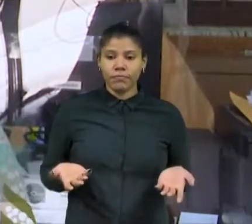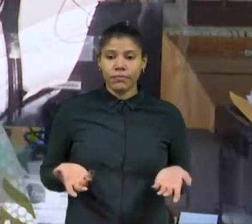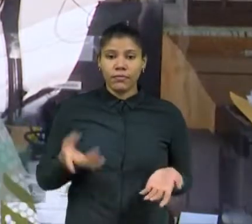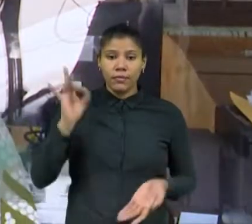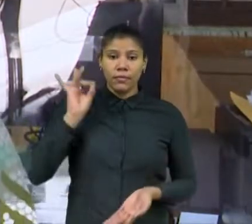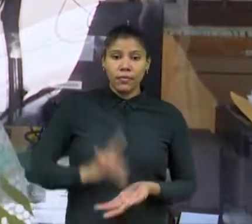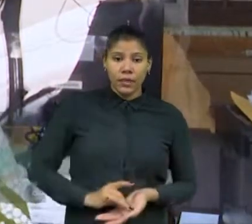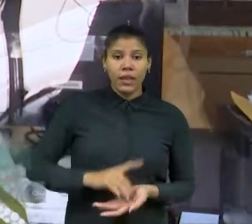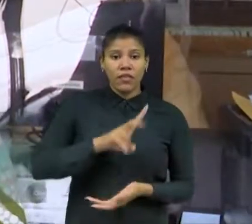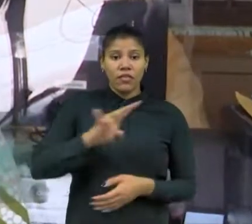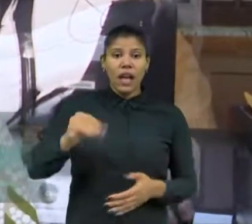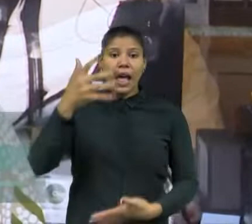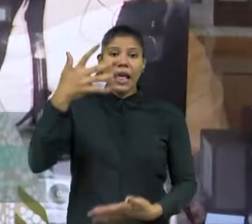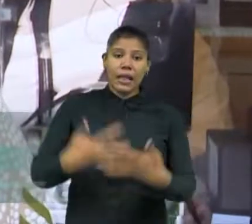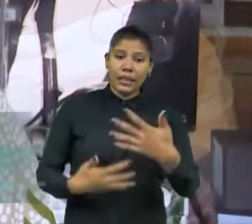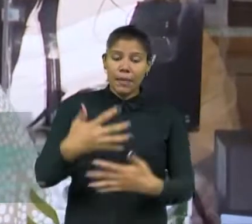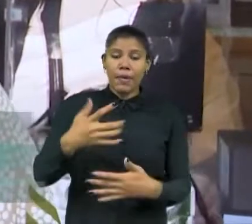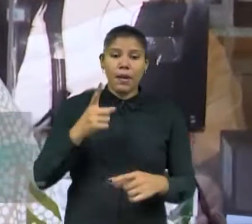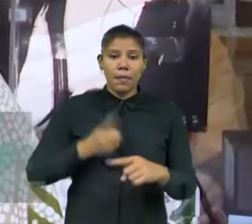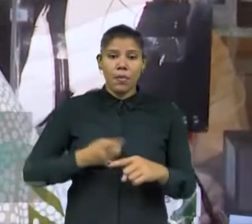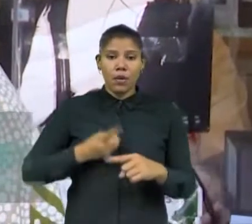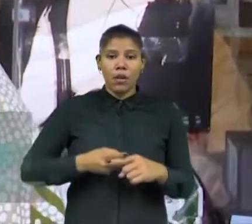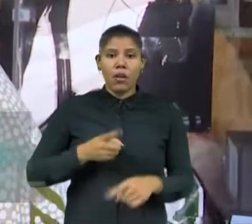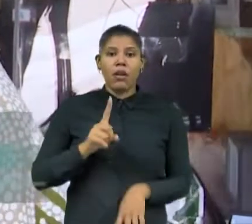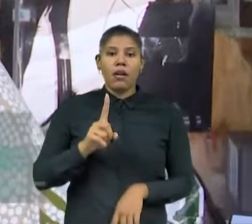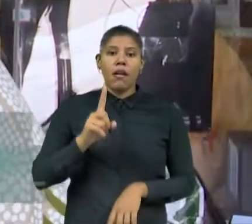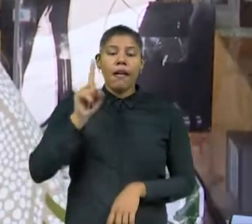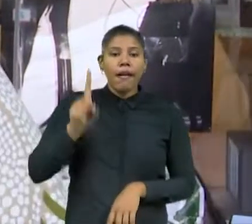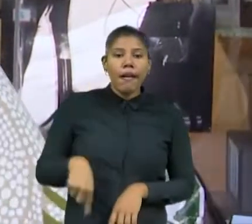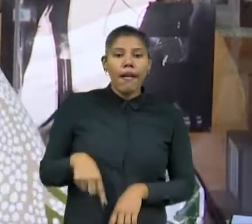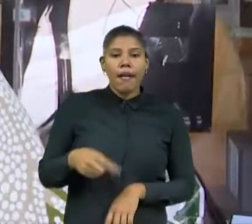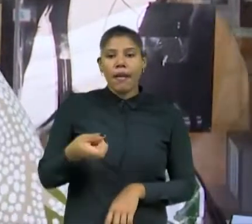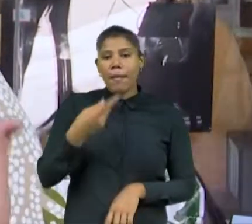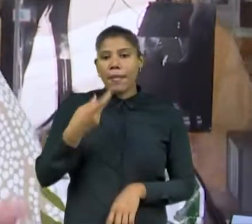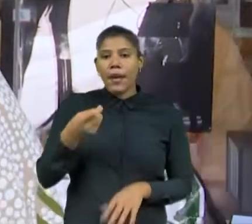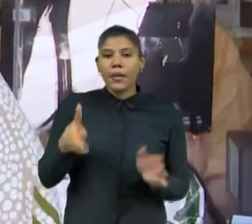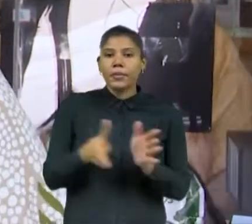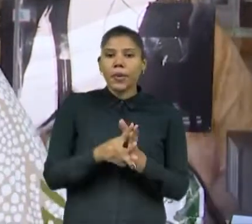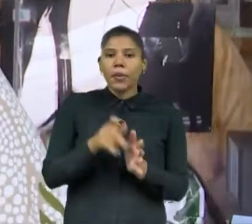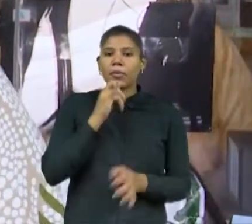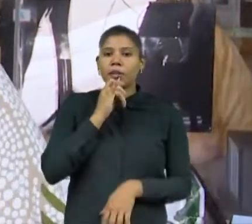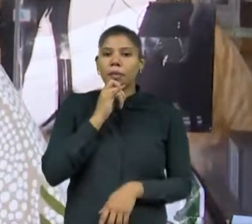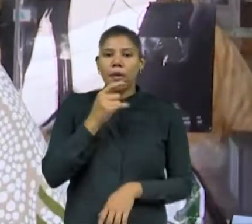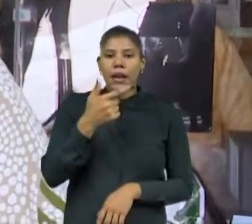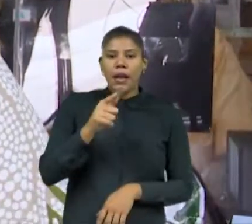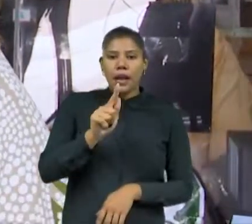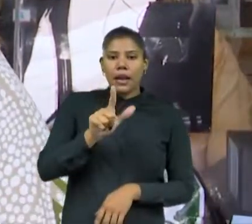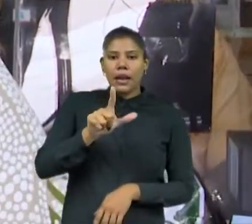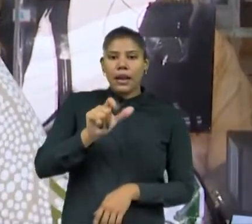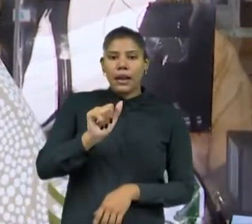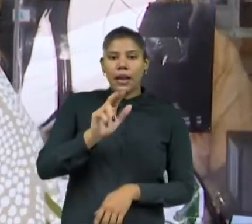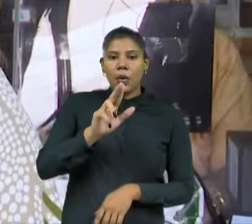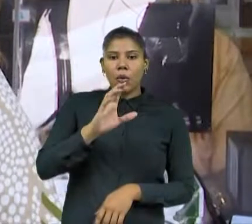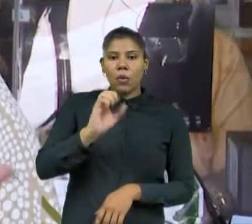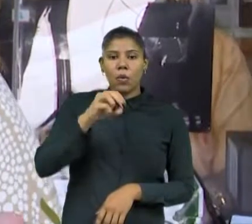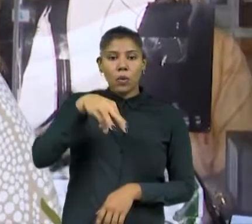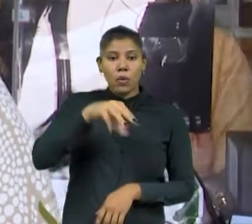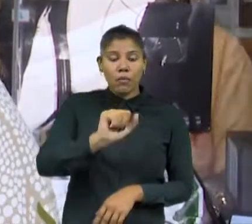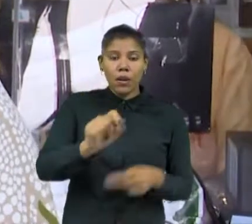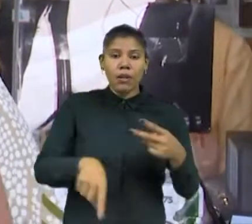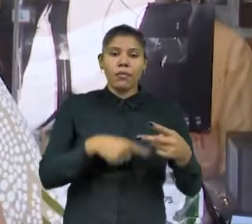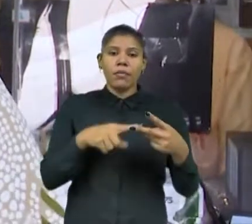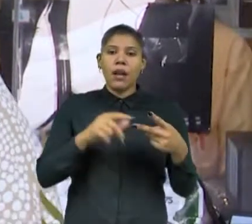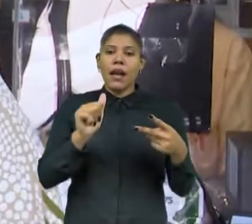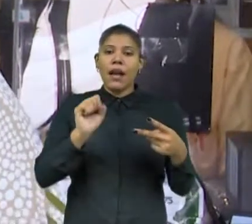medicamentos. Nós estamos falando de medicamentos destinados à glaucoma, à diabetes, à asma, medicamentos que não estão